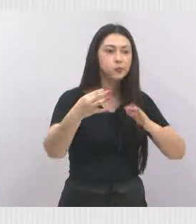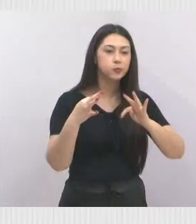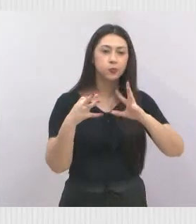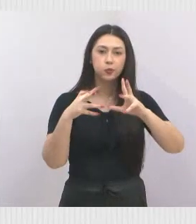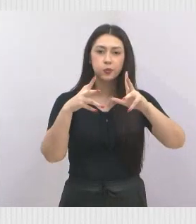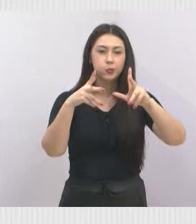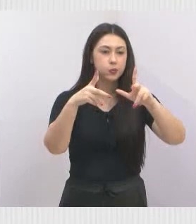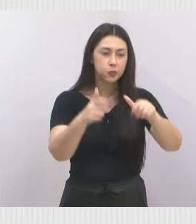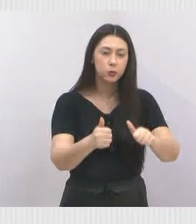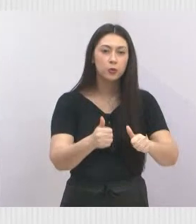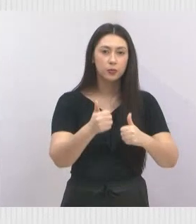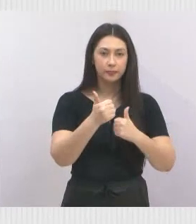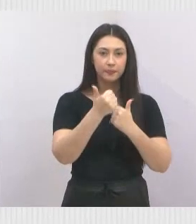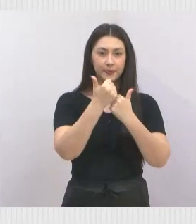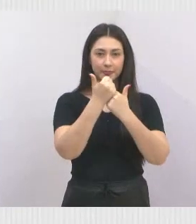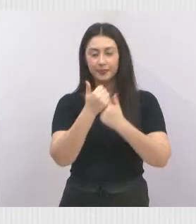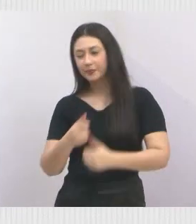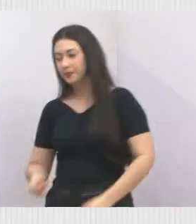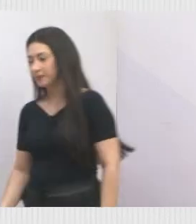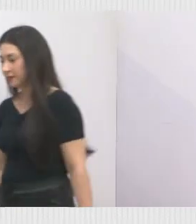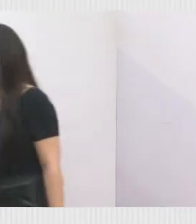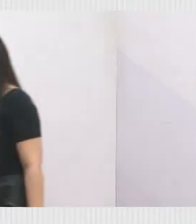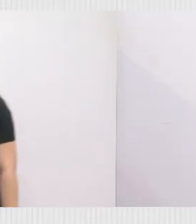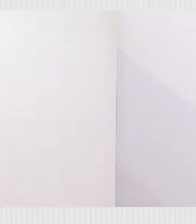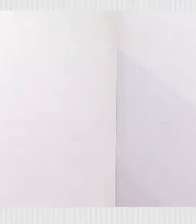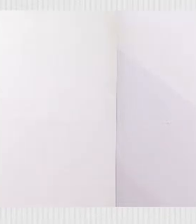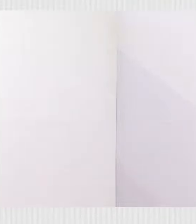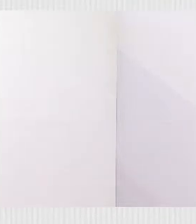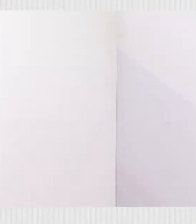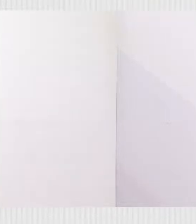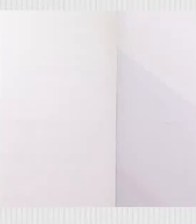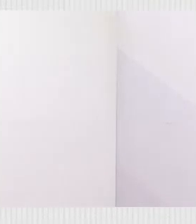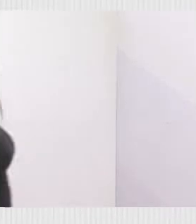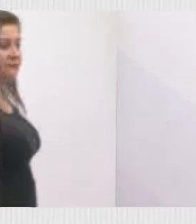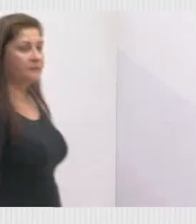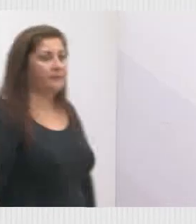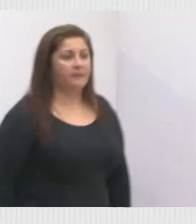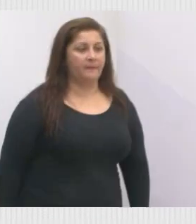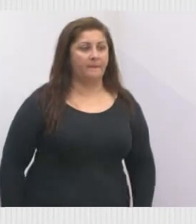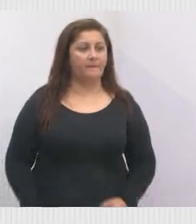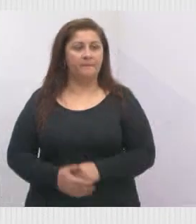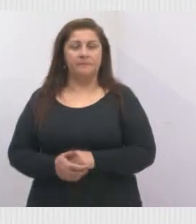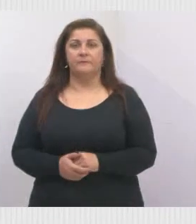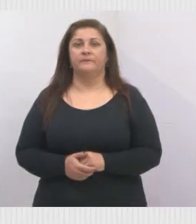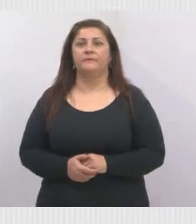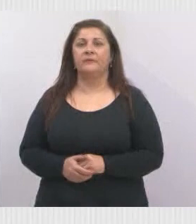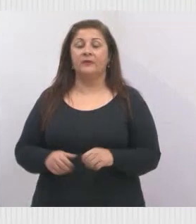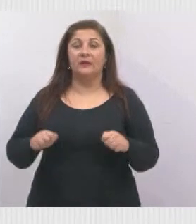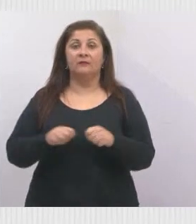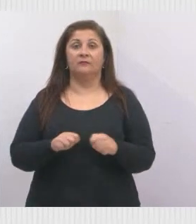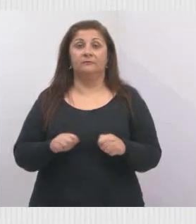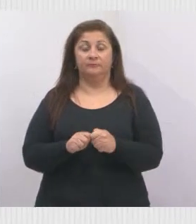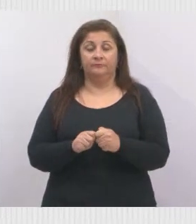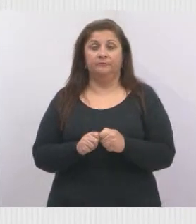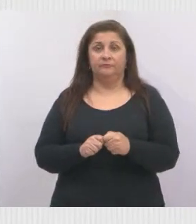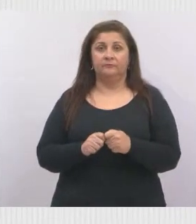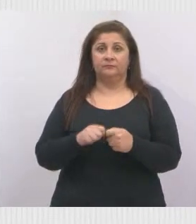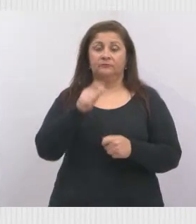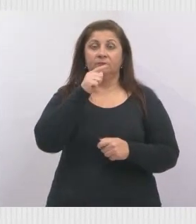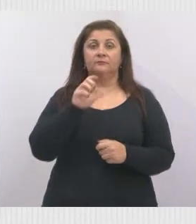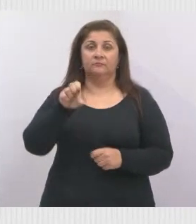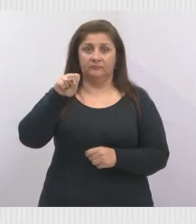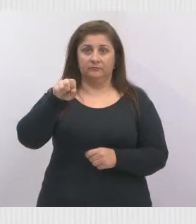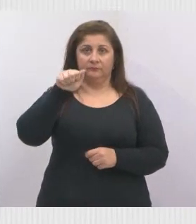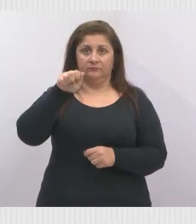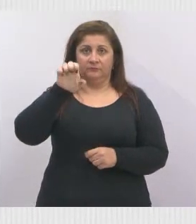estava entupida ali, fizeram um trabalho juntamente com o SAI, fizeram da água e o SAI fez a do